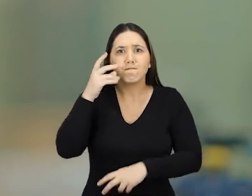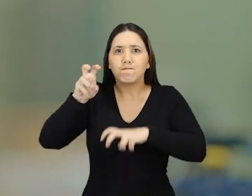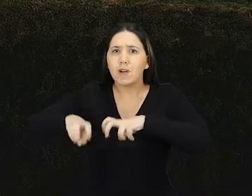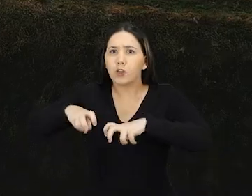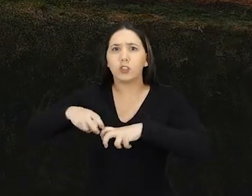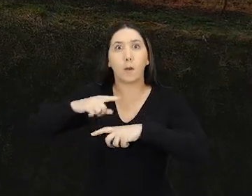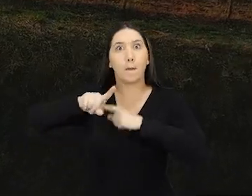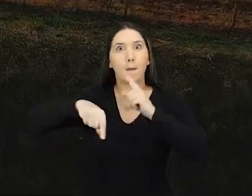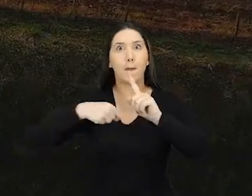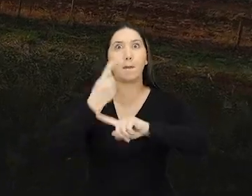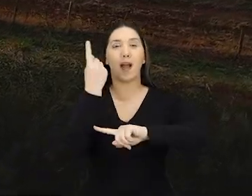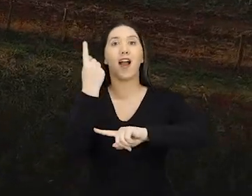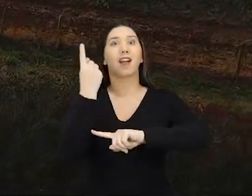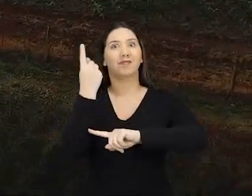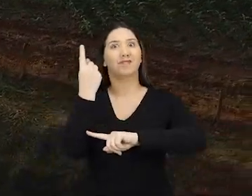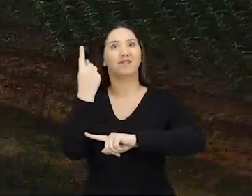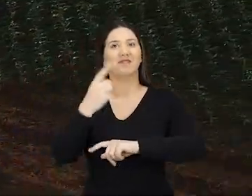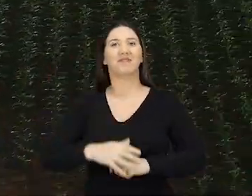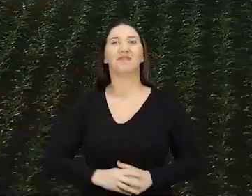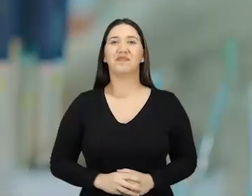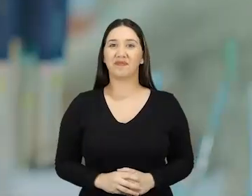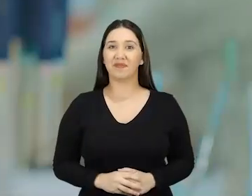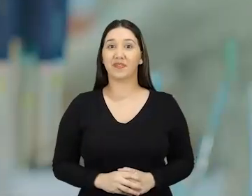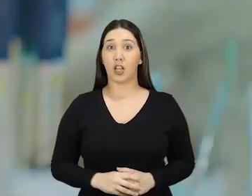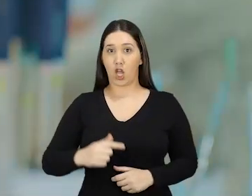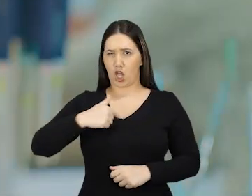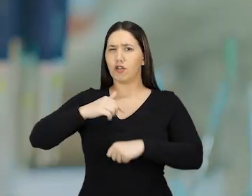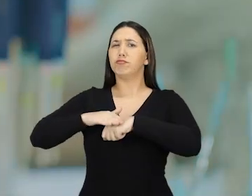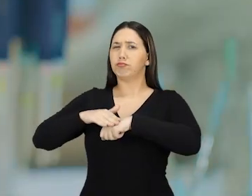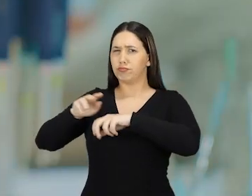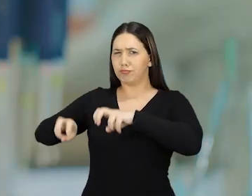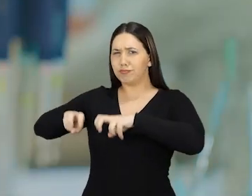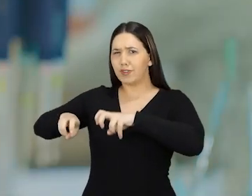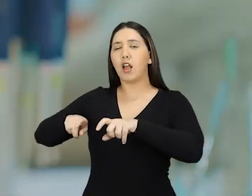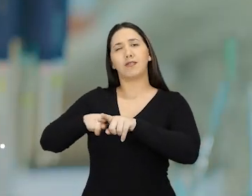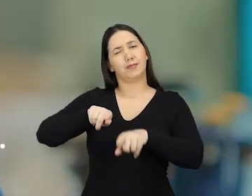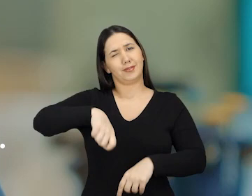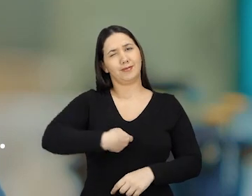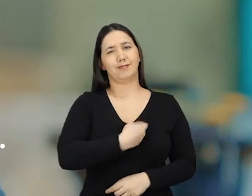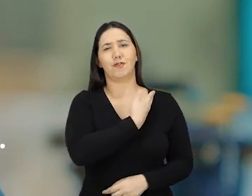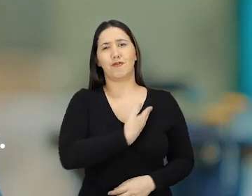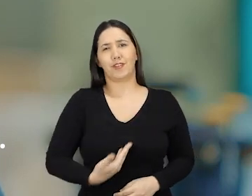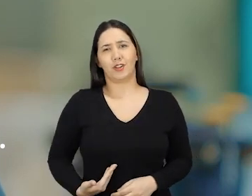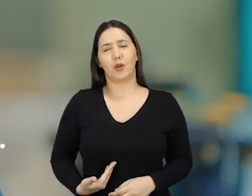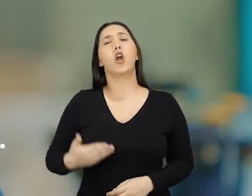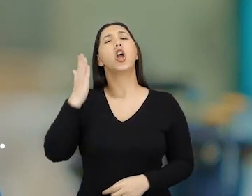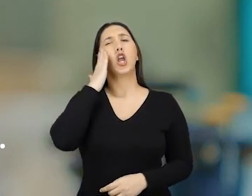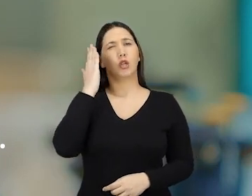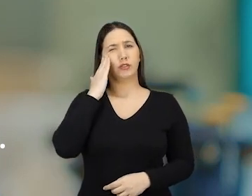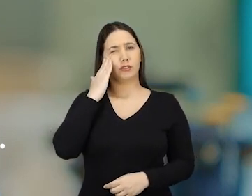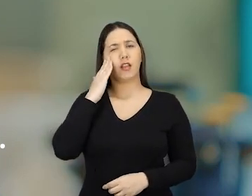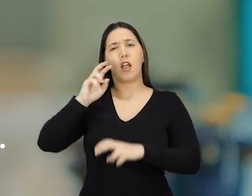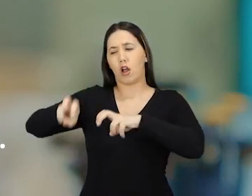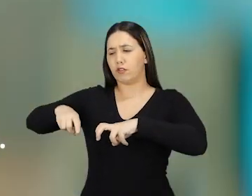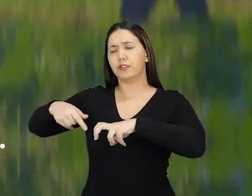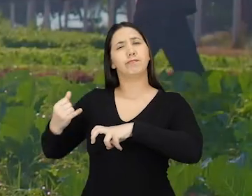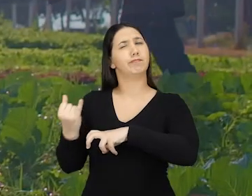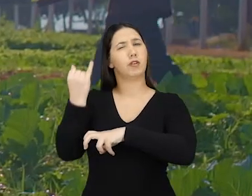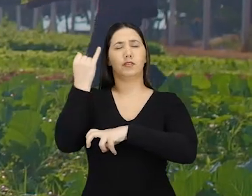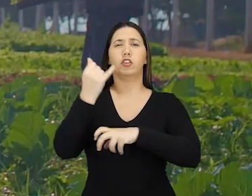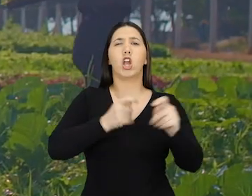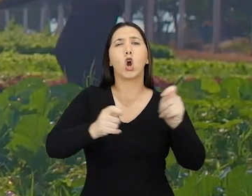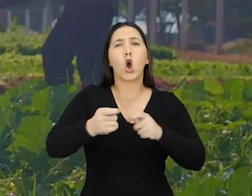Vi e vivi muito dessas transformações de perto. Como produtor rural, como governador, eu sei da importância do agronegócio para a nossa